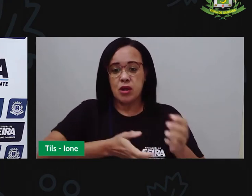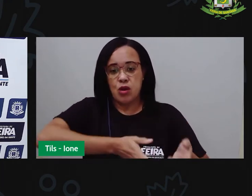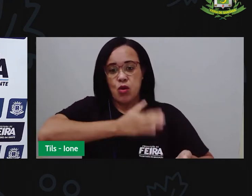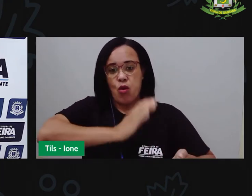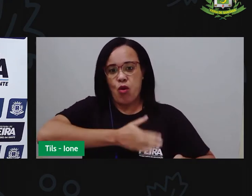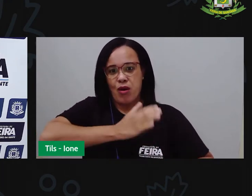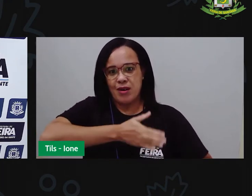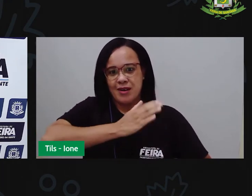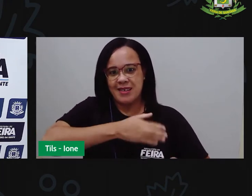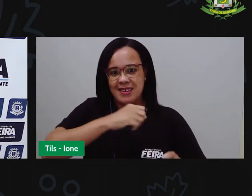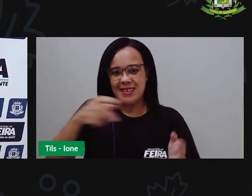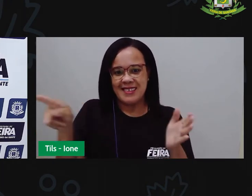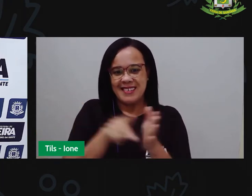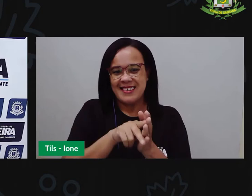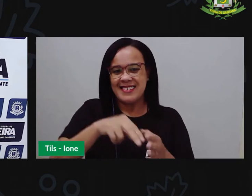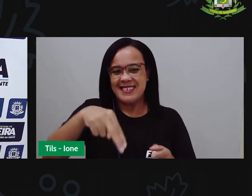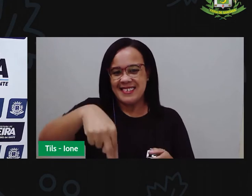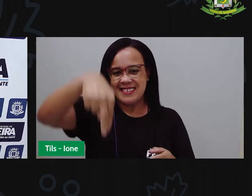Vamos ver?